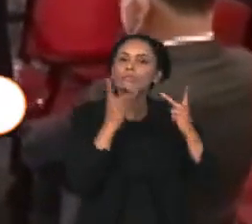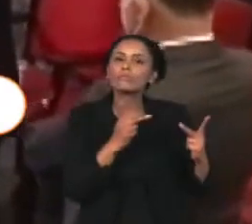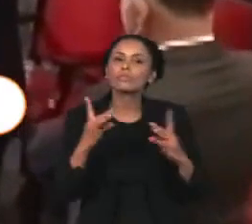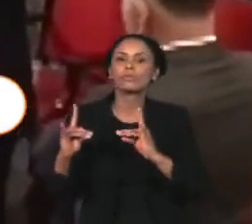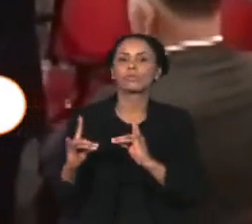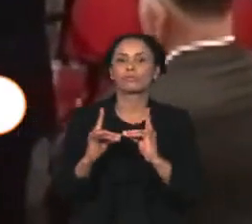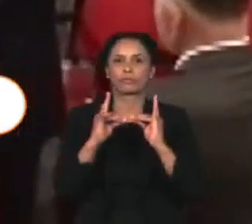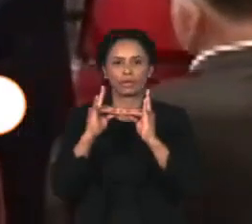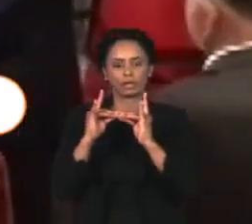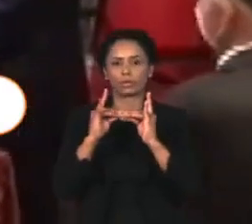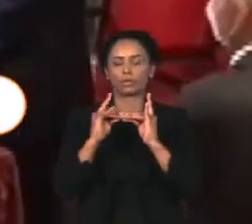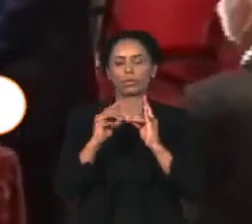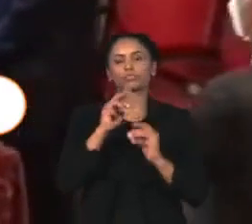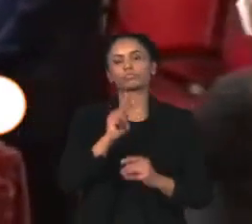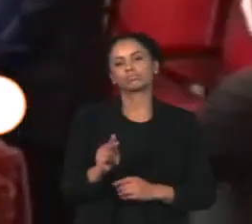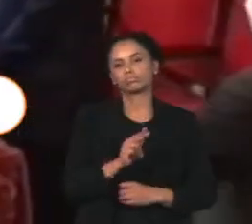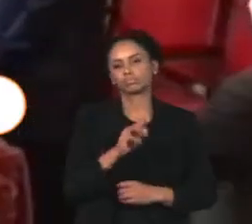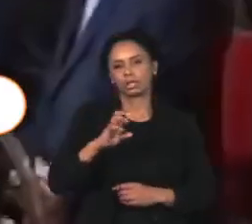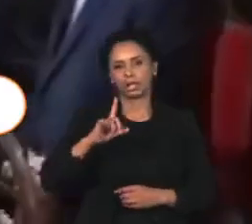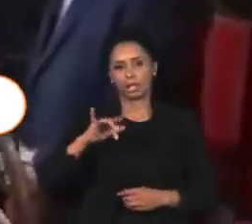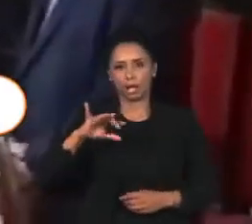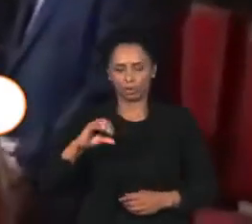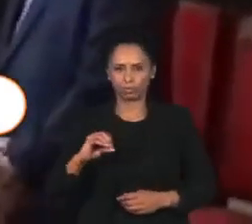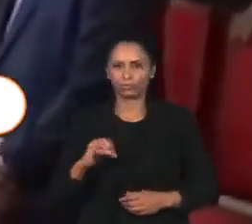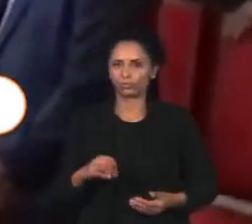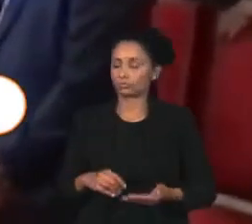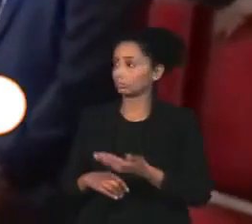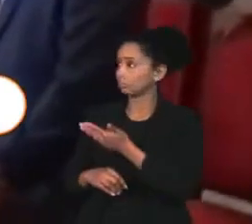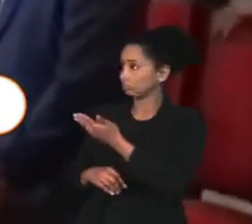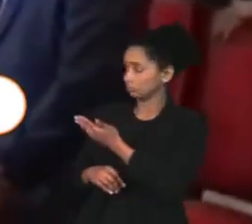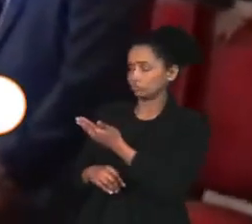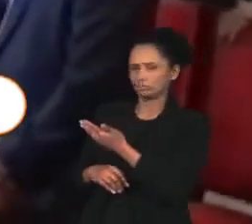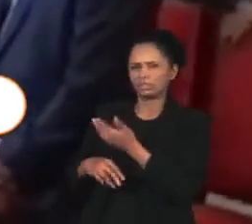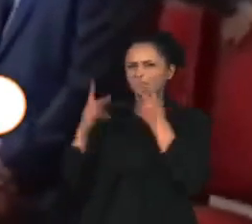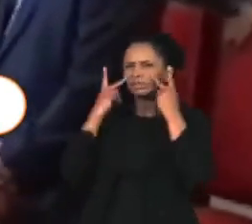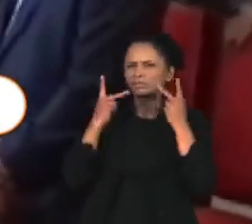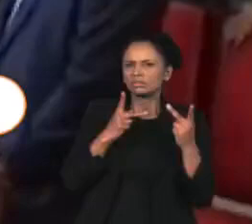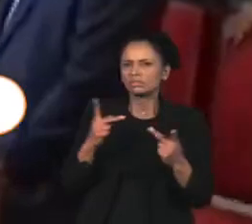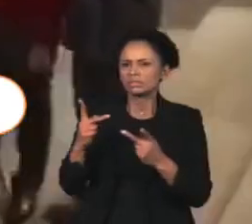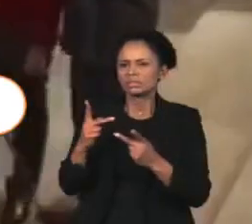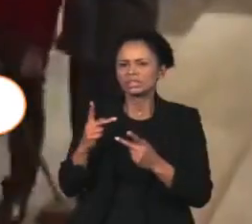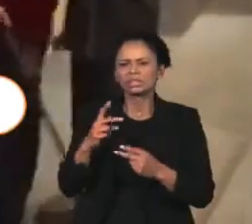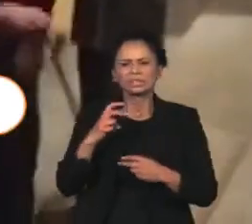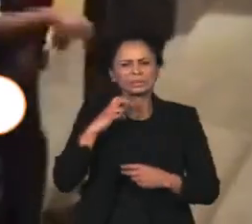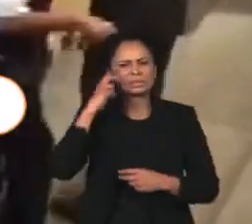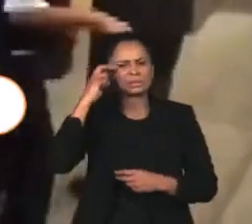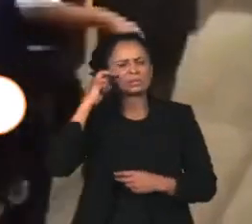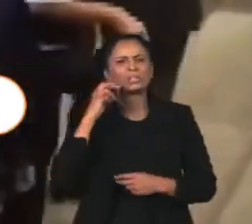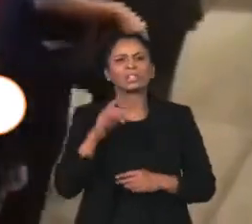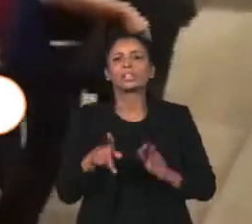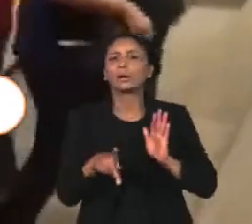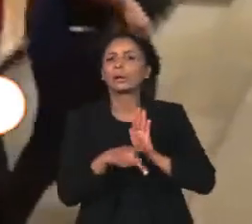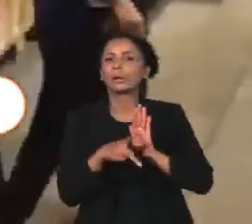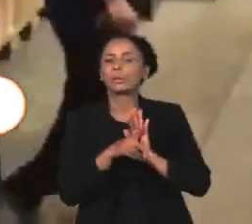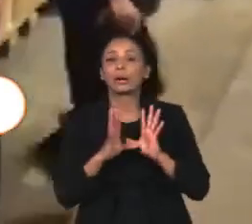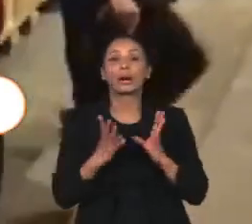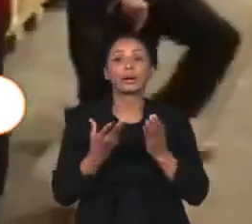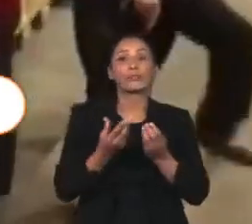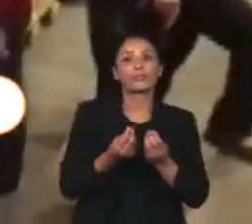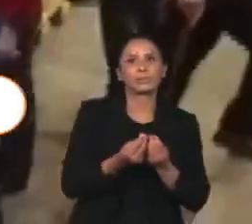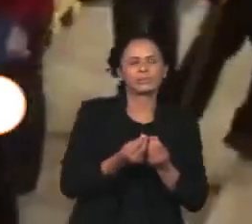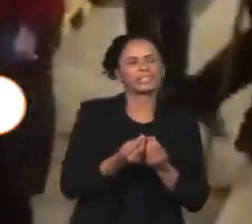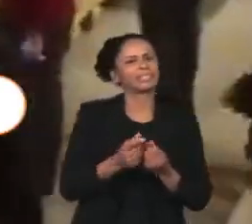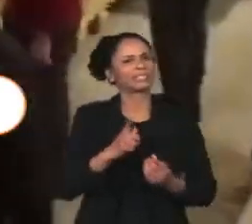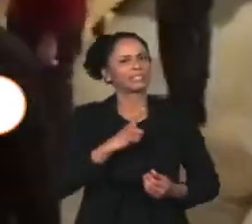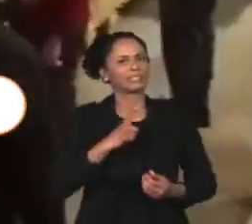emérito de São Paulo, Dom Cláudio Ulmes. A visita causou constrangimento, como a família de Dom Ulmes deixando